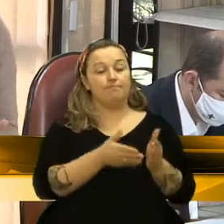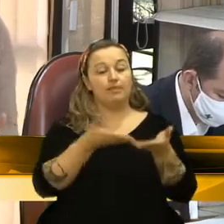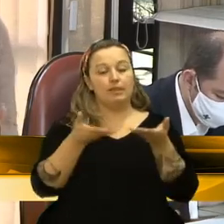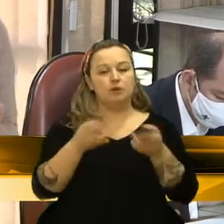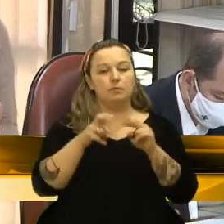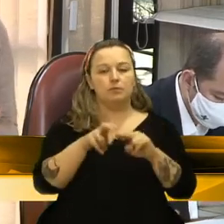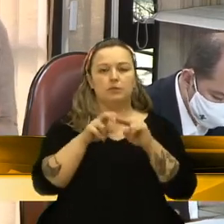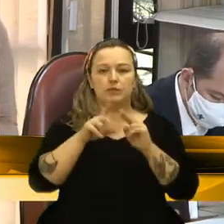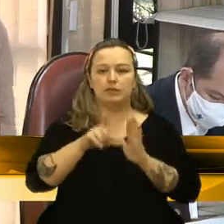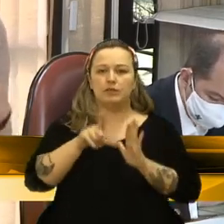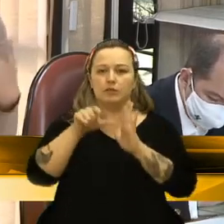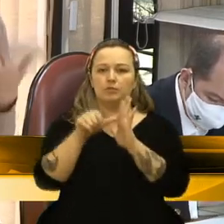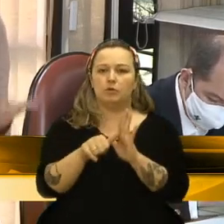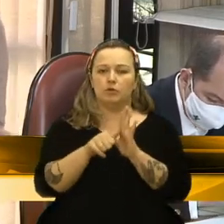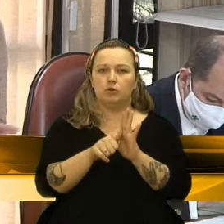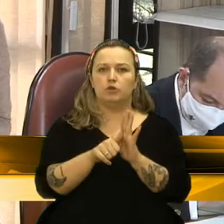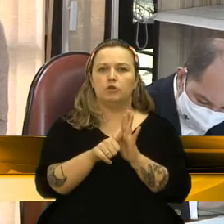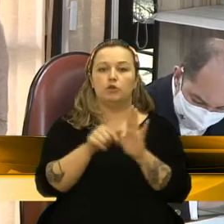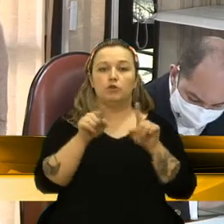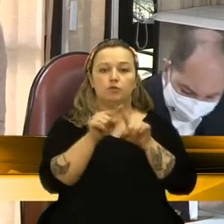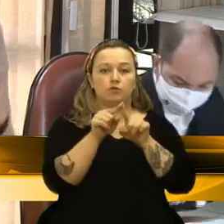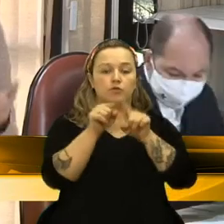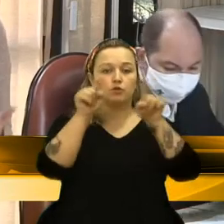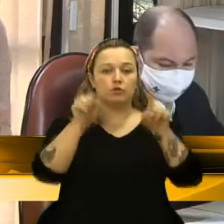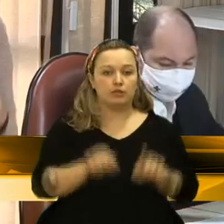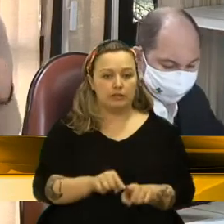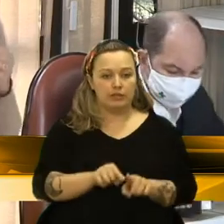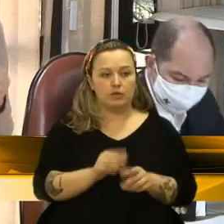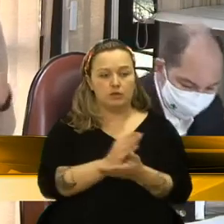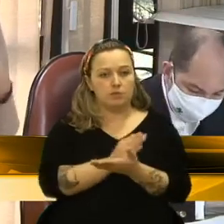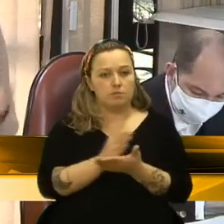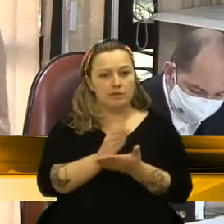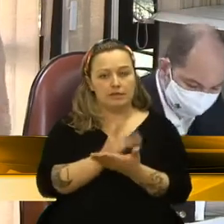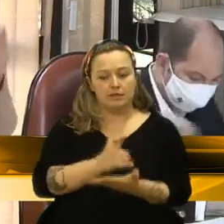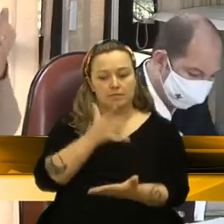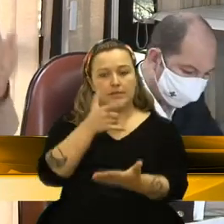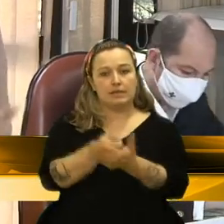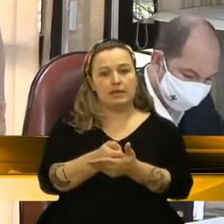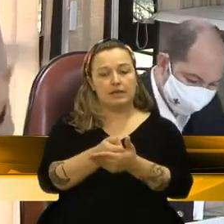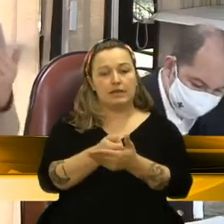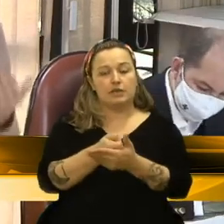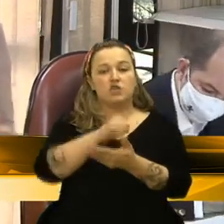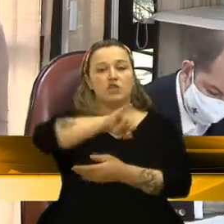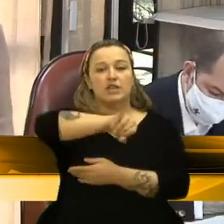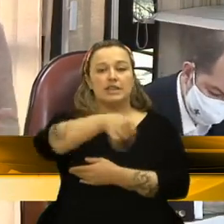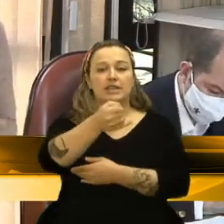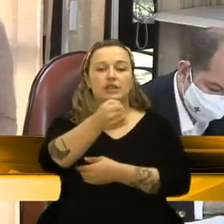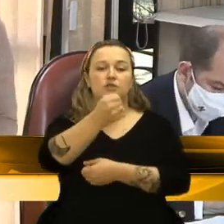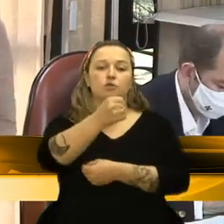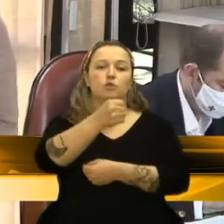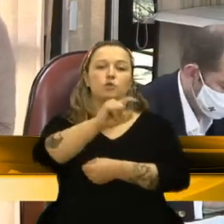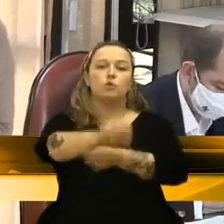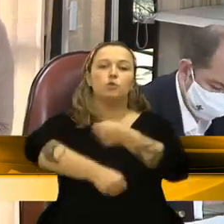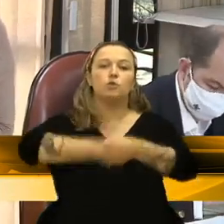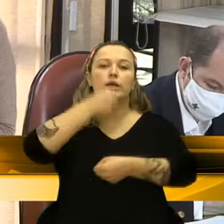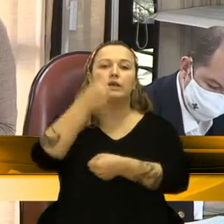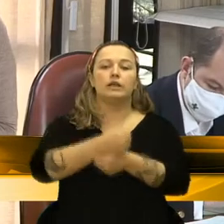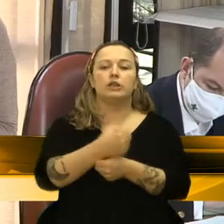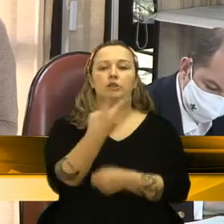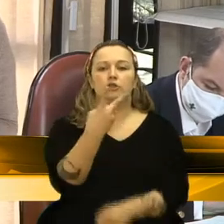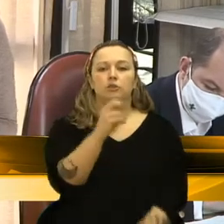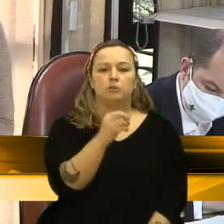o servidor passaria, então, a contribuir no ano que vem, a partir de janeiro, dia 1º de janeiro de 2021.